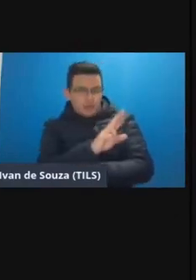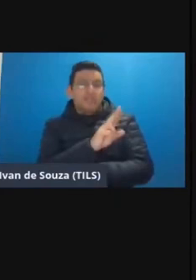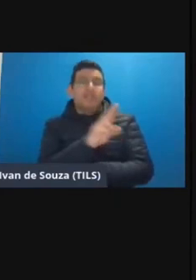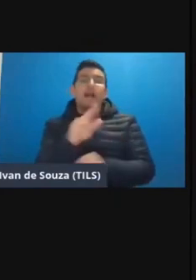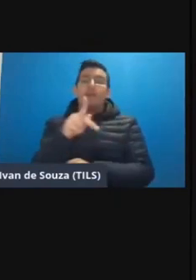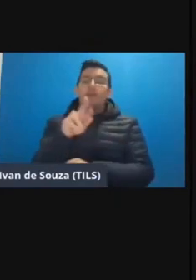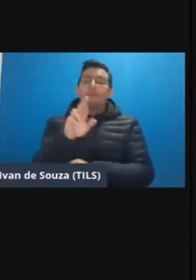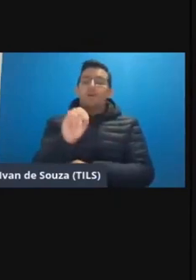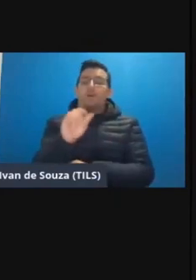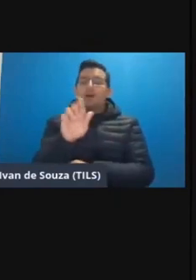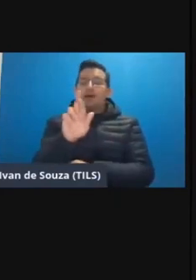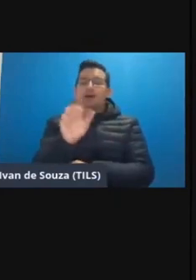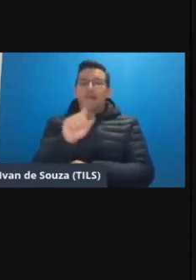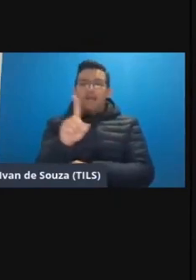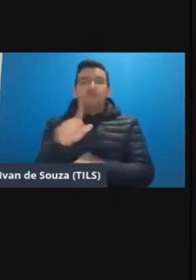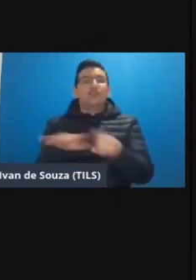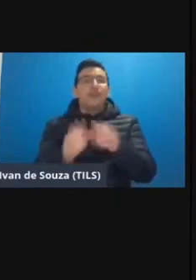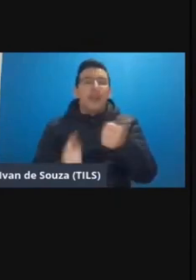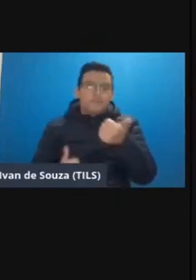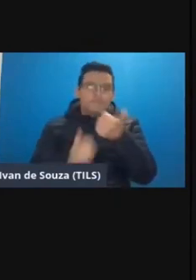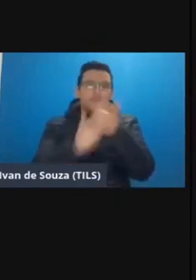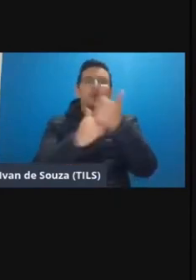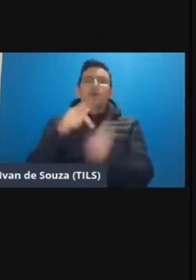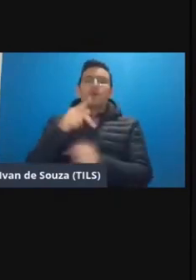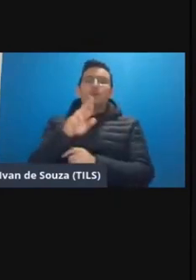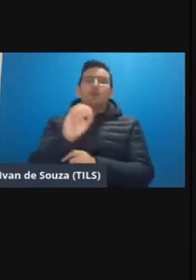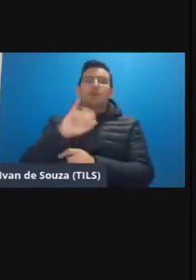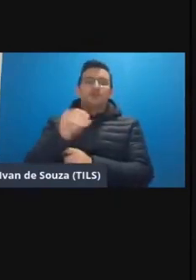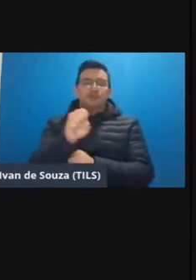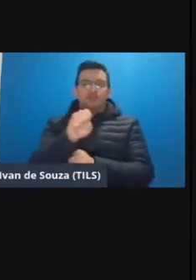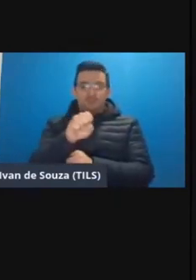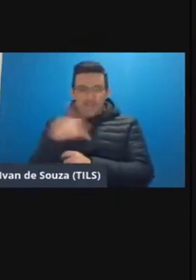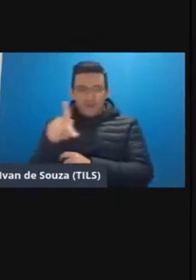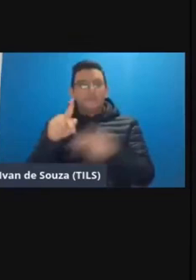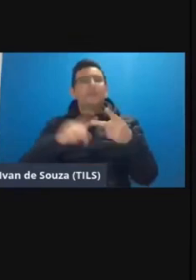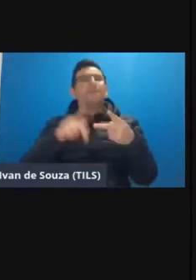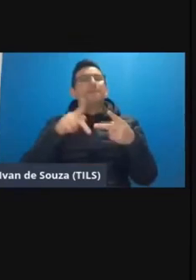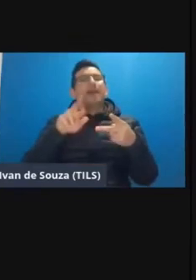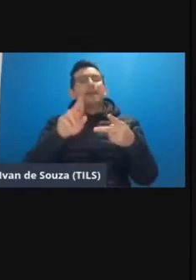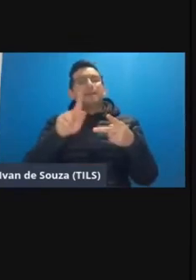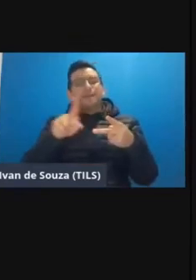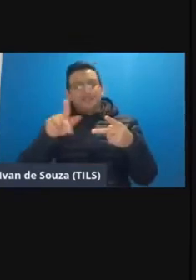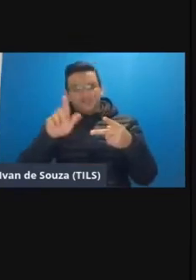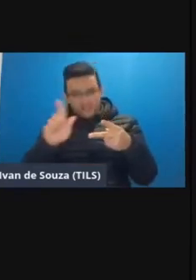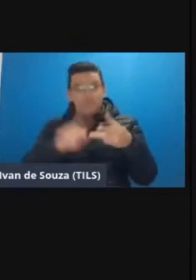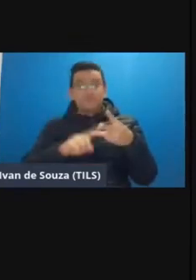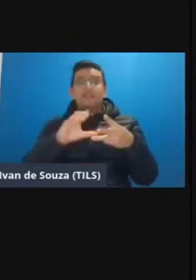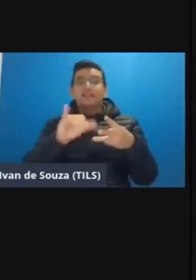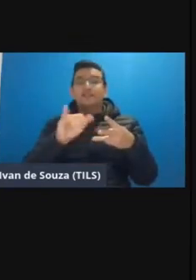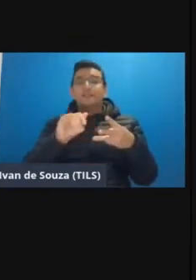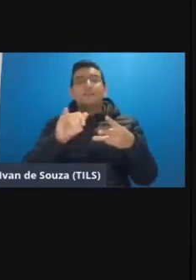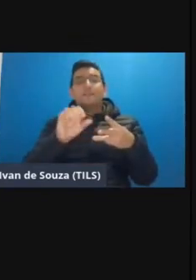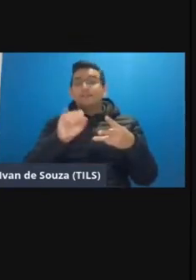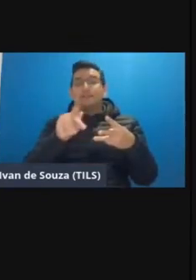prograde e também com o apoio e a parceria da progep da prppg da proec e da cipad então nós